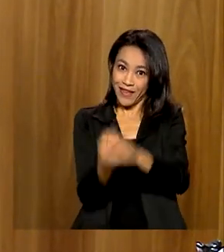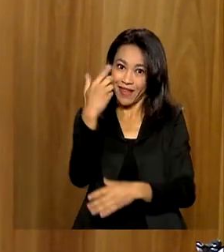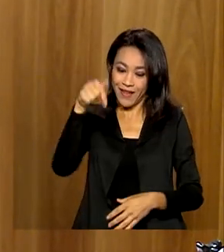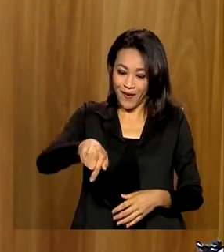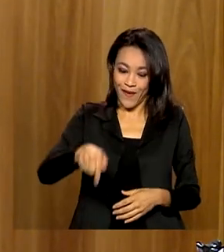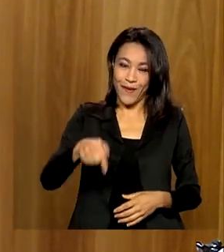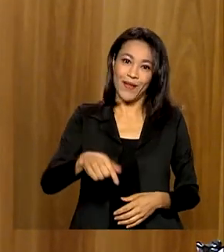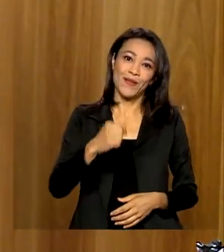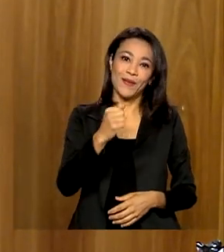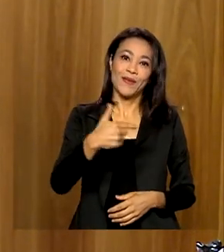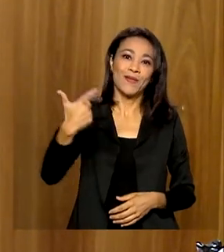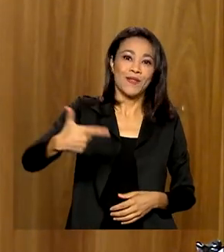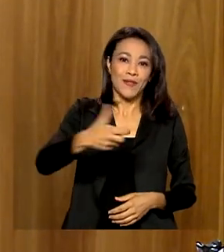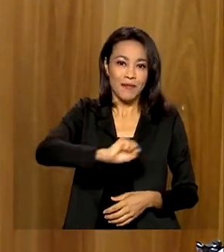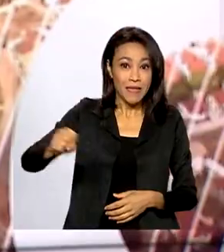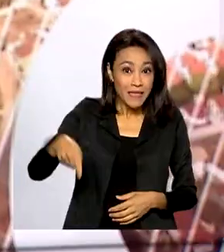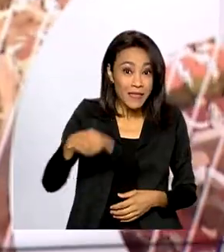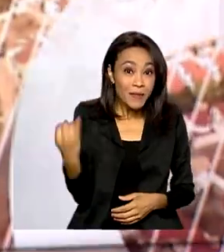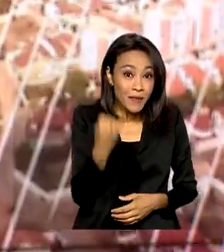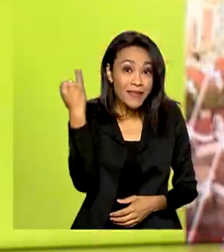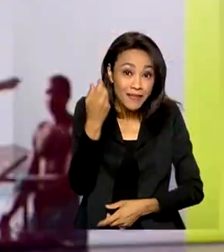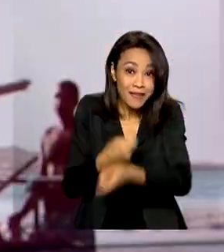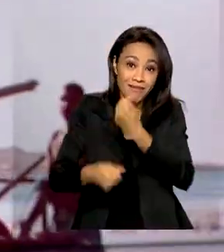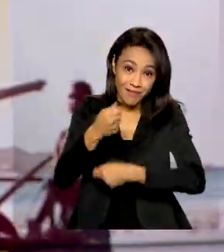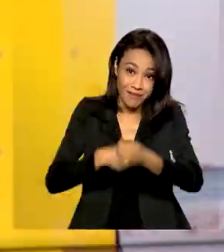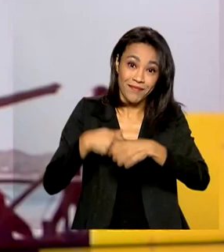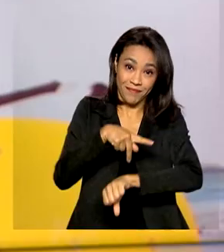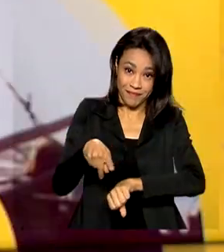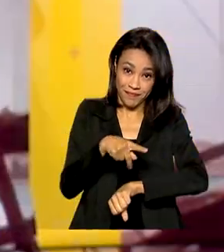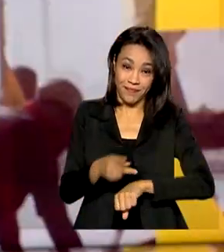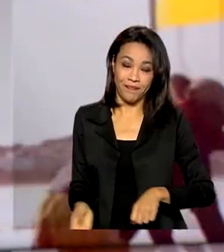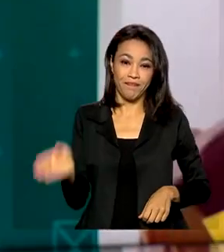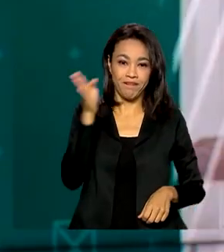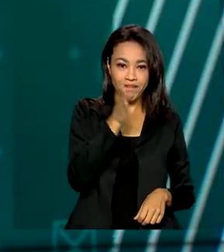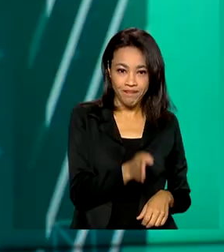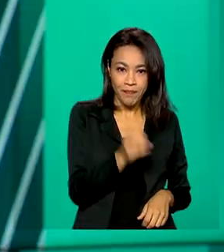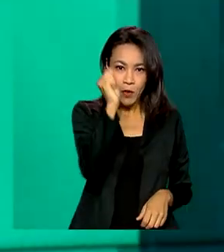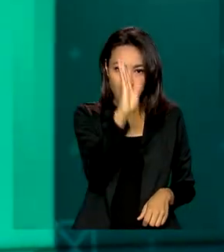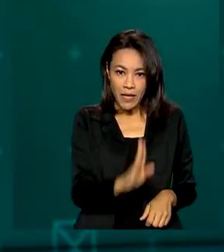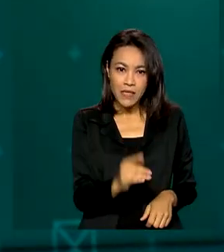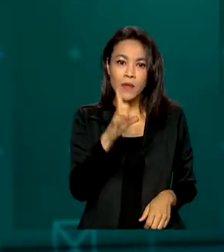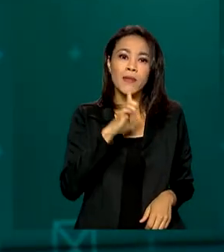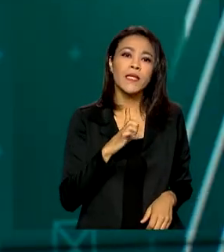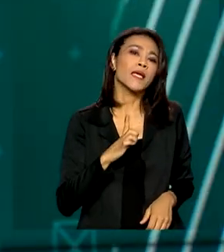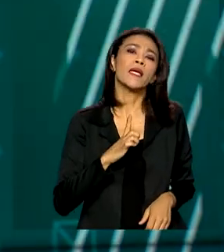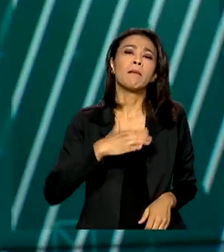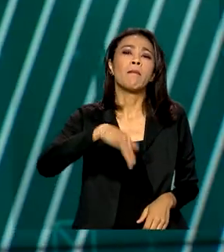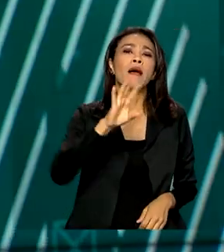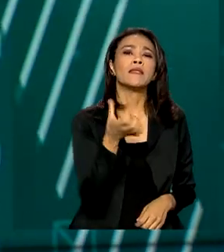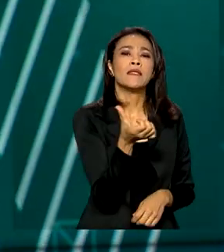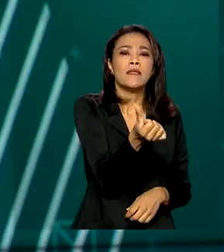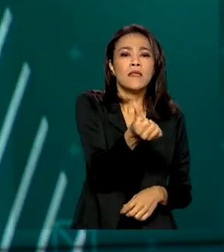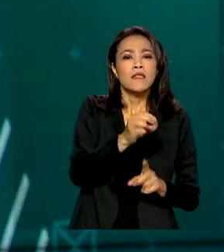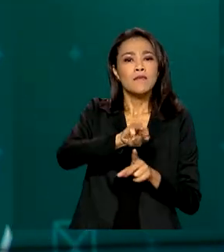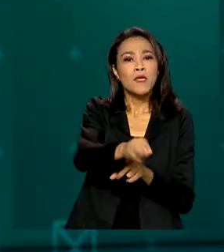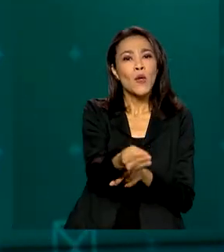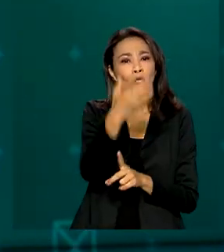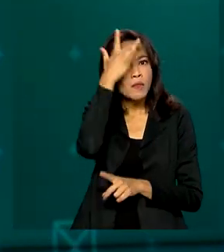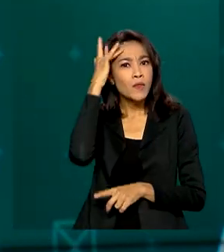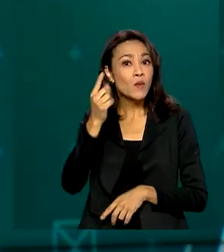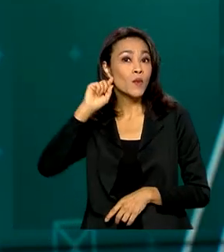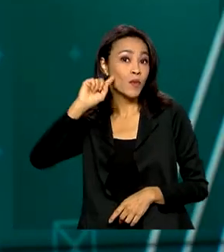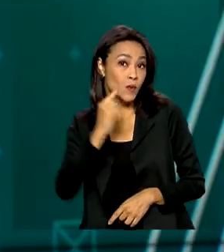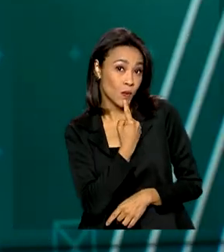Isso é muito importante para a economia do nosso país. No Brasil, existem quase 6 milhões de pessoas surdas.